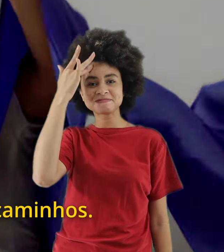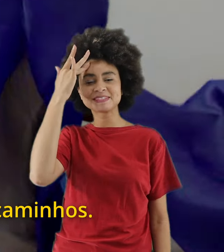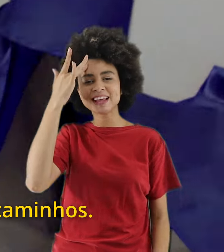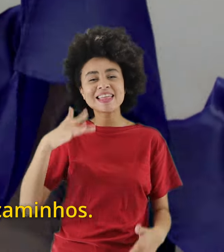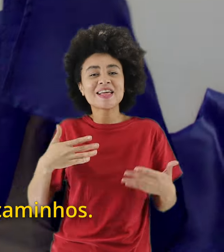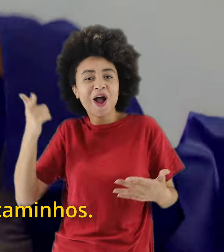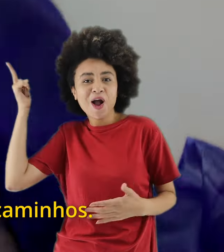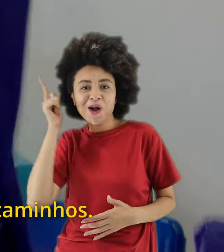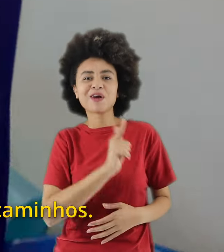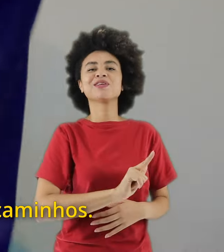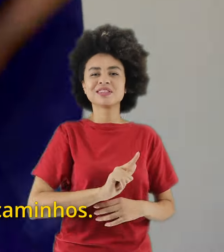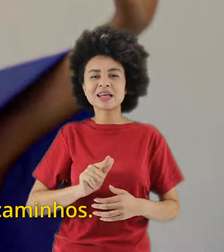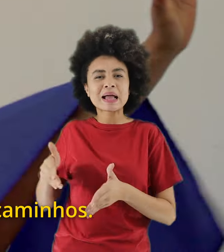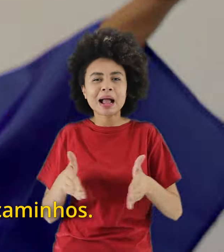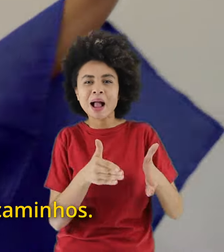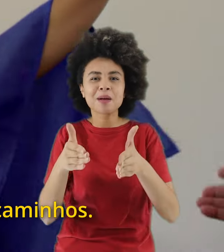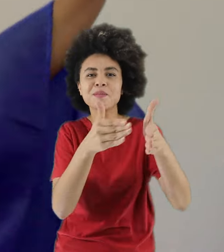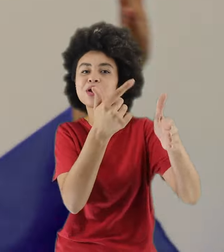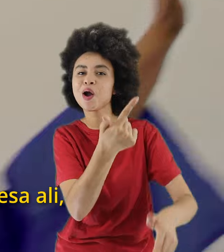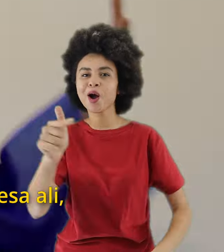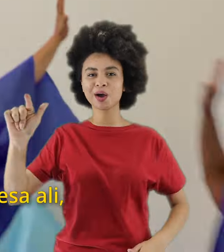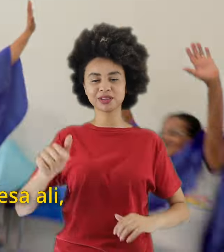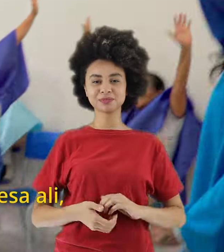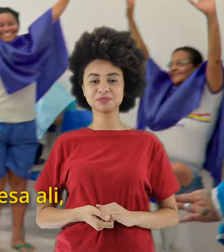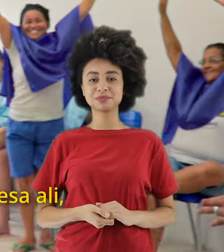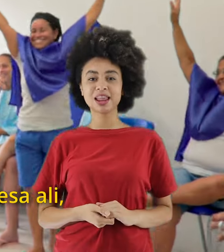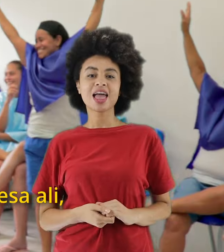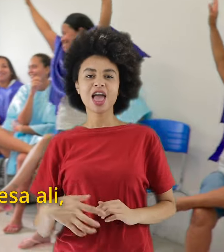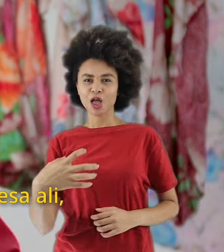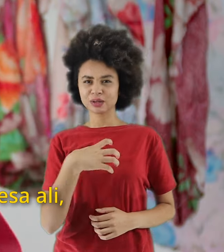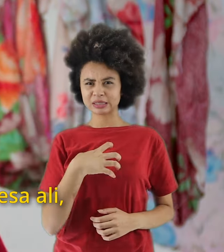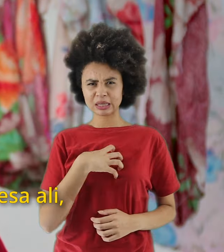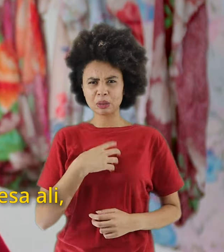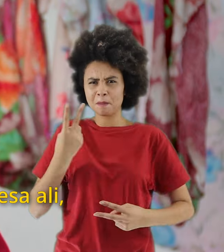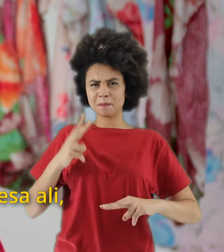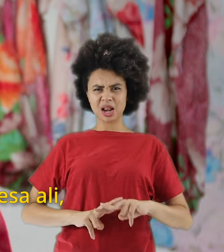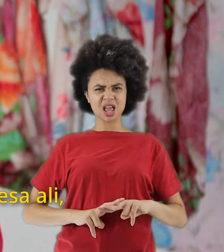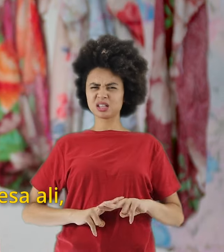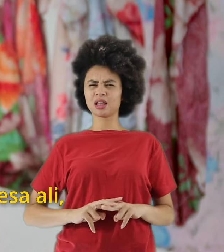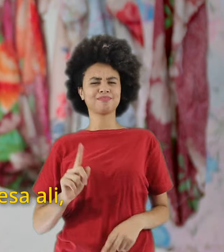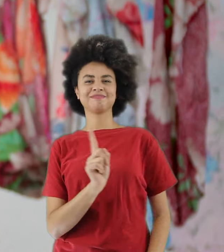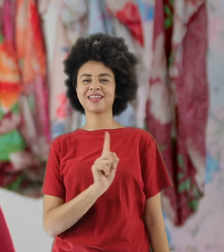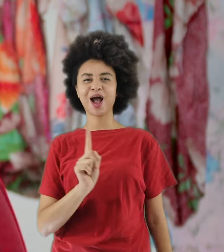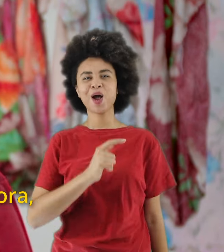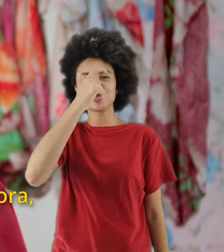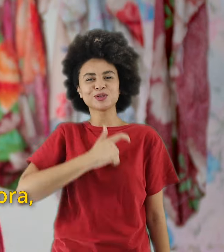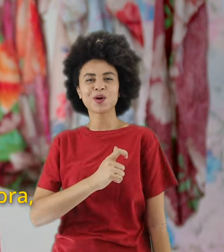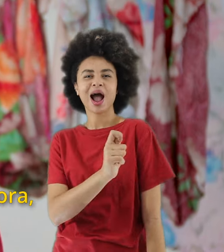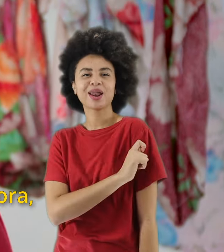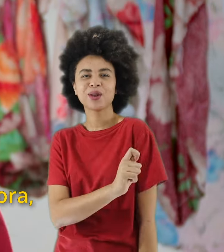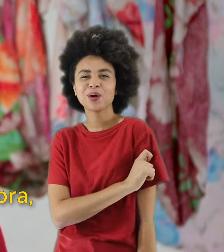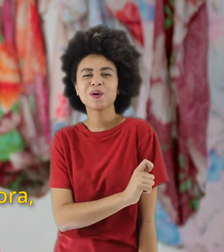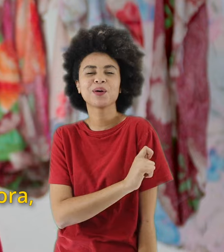Elas conseguiram trilhar outros caminhos. Eu sinto que ali eu não sou presa, ali eu sou uma aluna, aqui